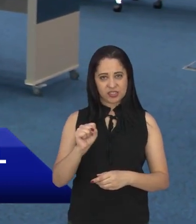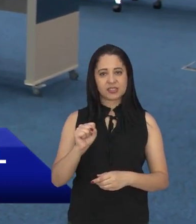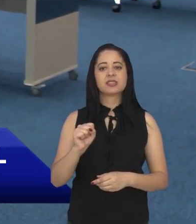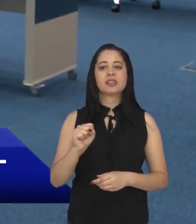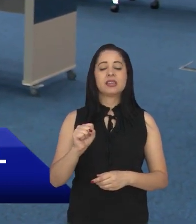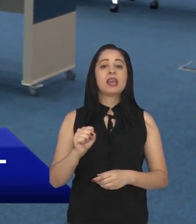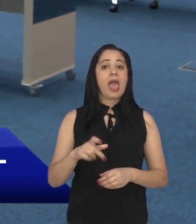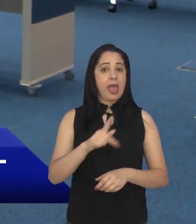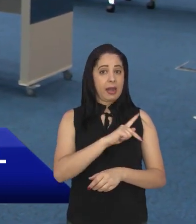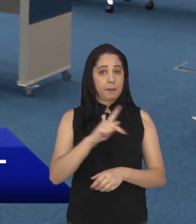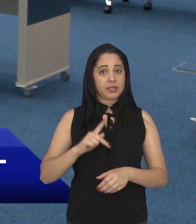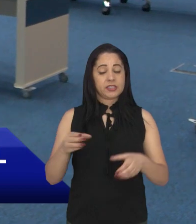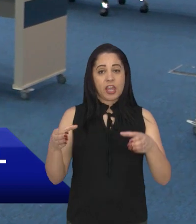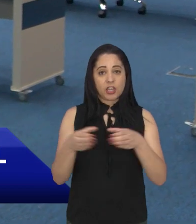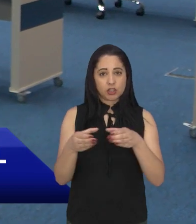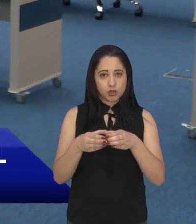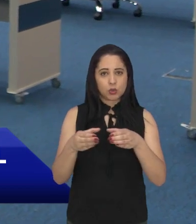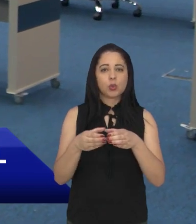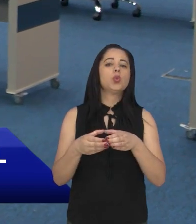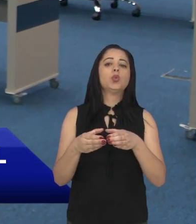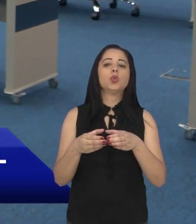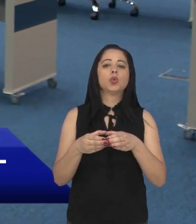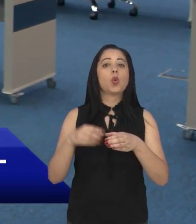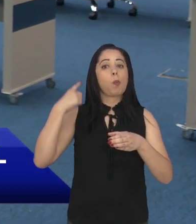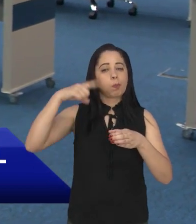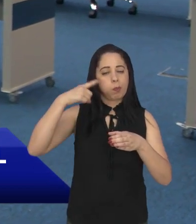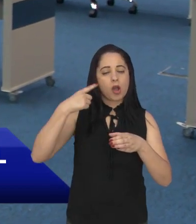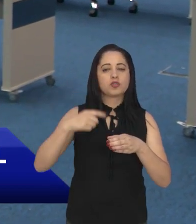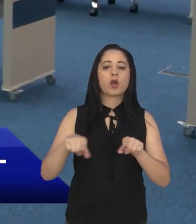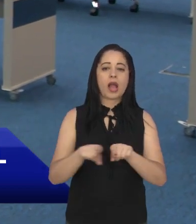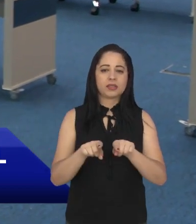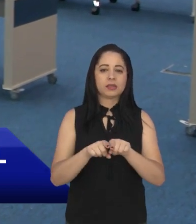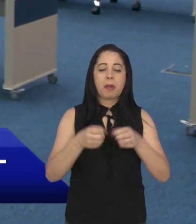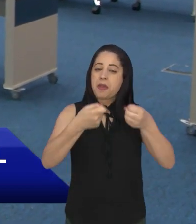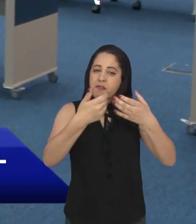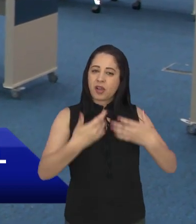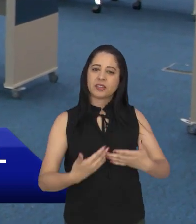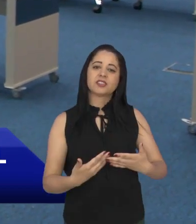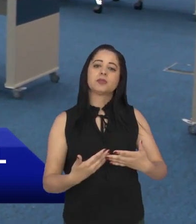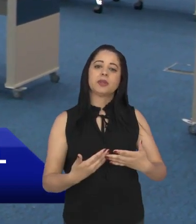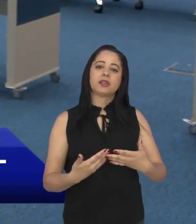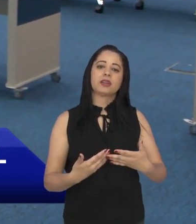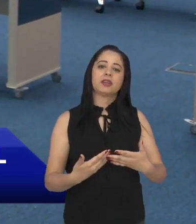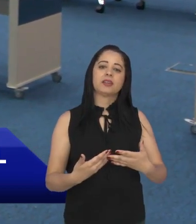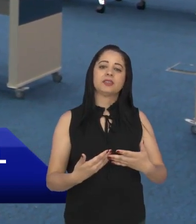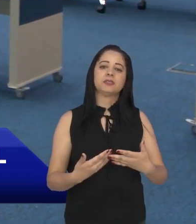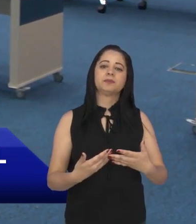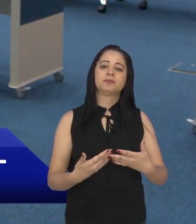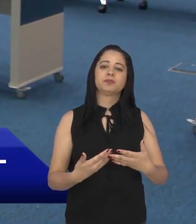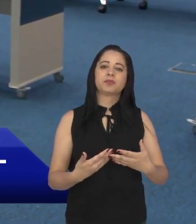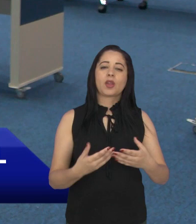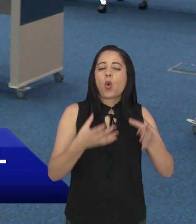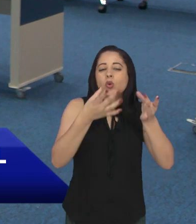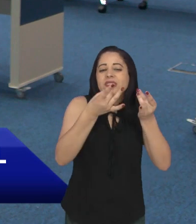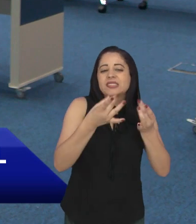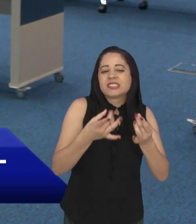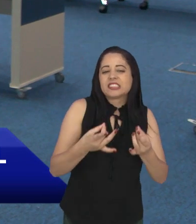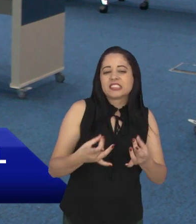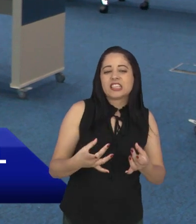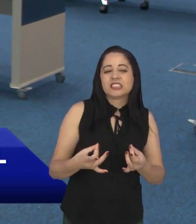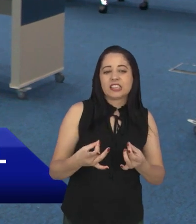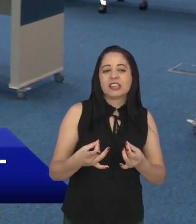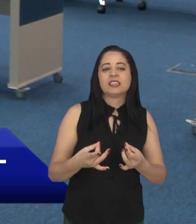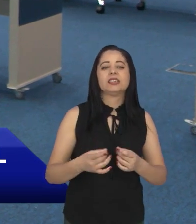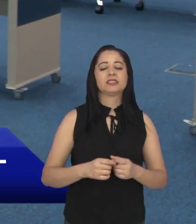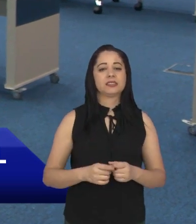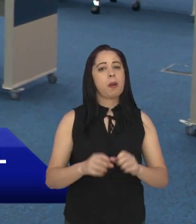da Comissão de Prática Sistêmica na Advocacia, ela vai contar então para a gente como vai ficar os últimos detalhezinhos.